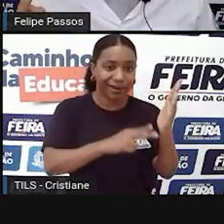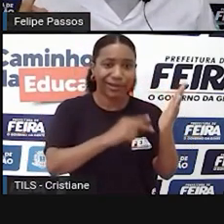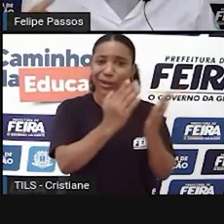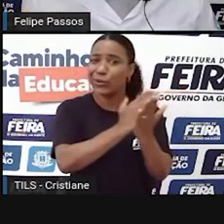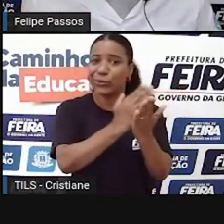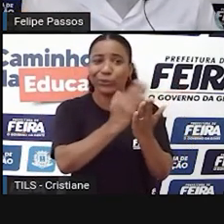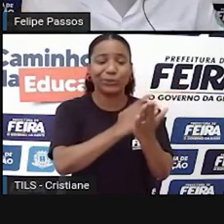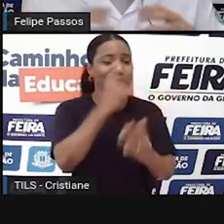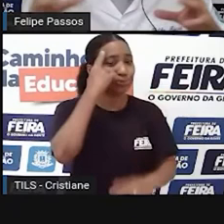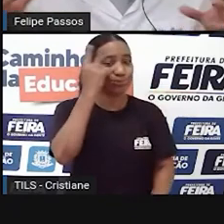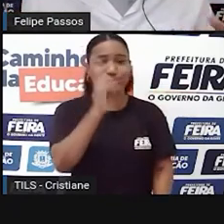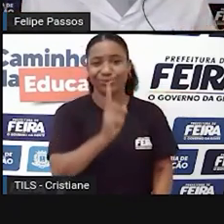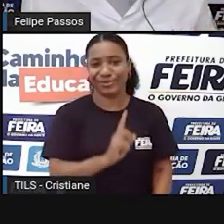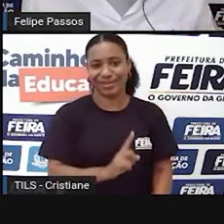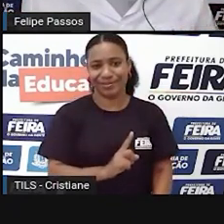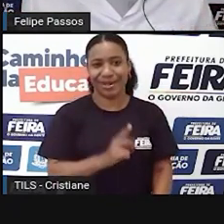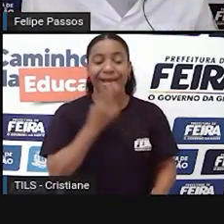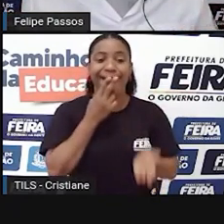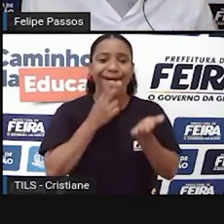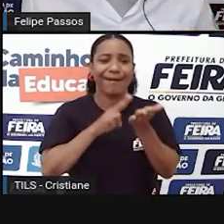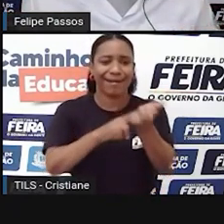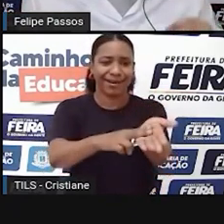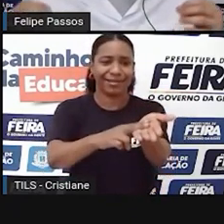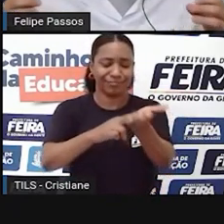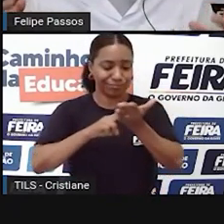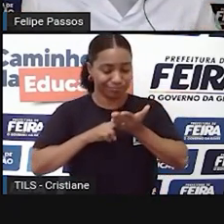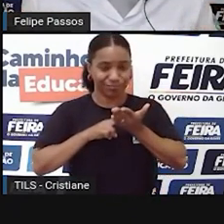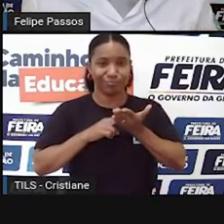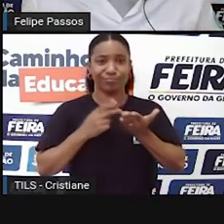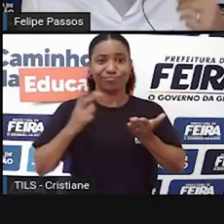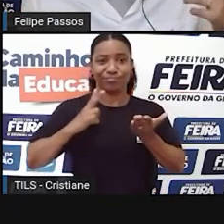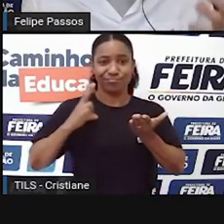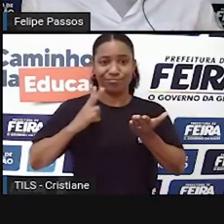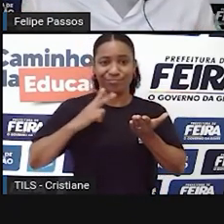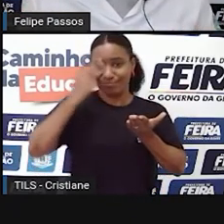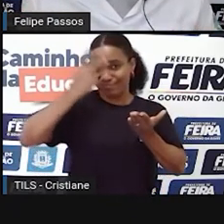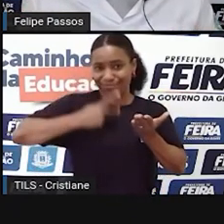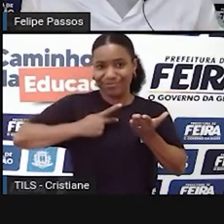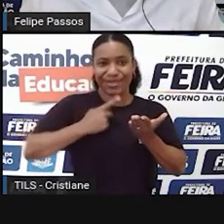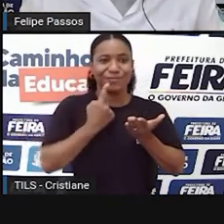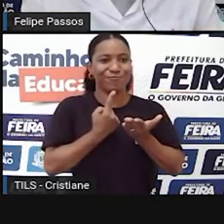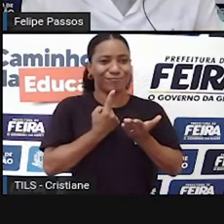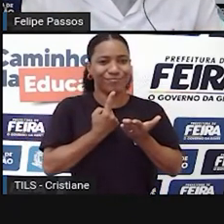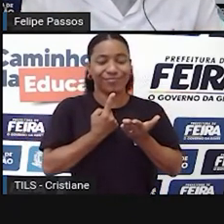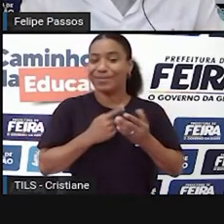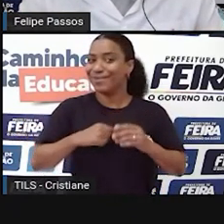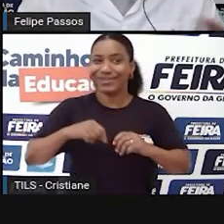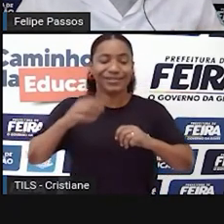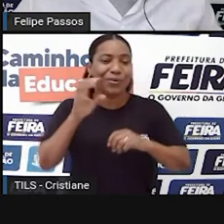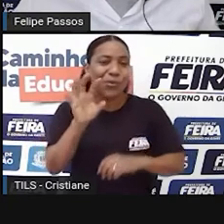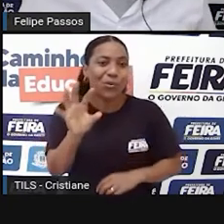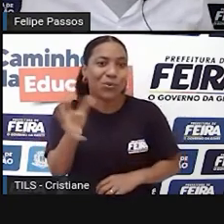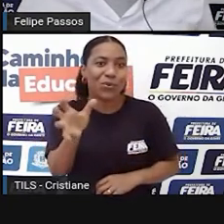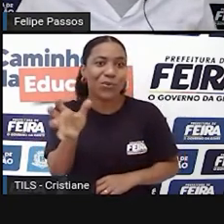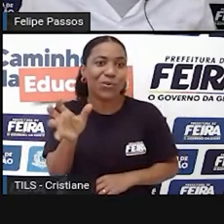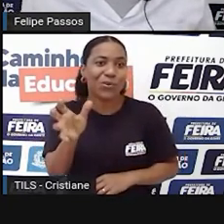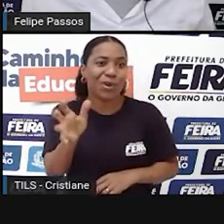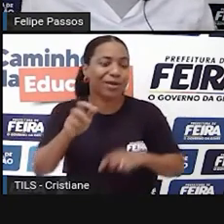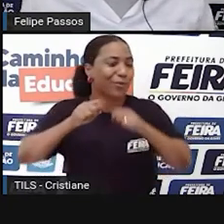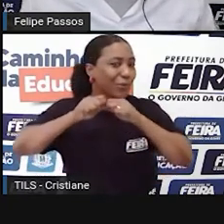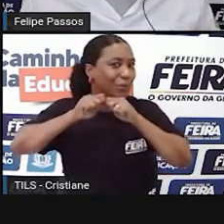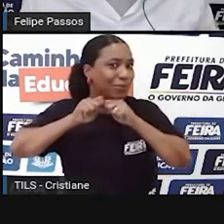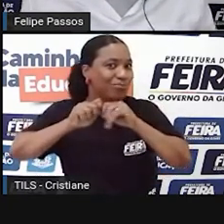só. Então com a comunicação em massa, usando sinais de rádio, sinais de TV, o ser humano começou a saber de tudo o que